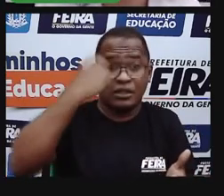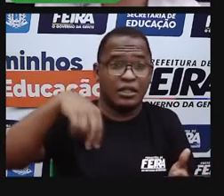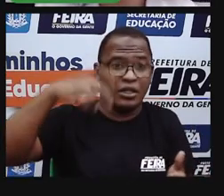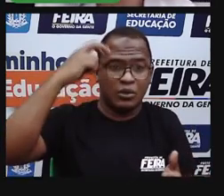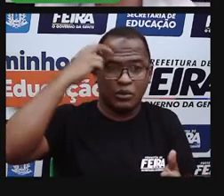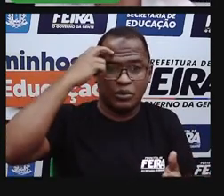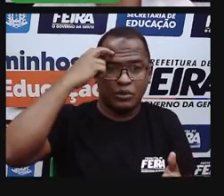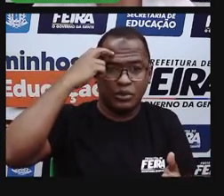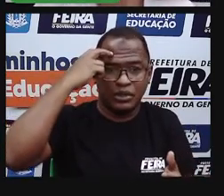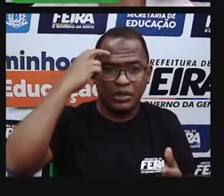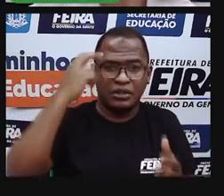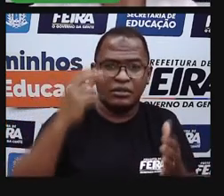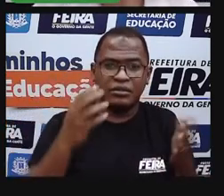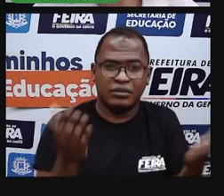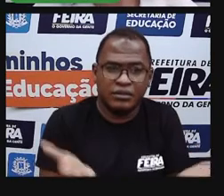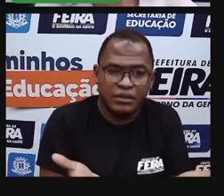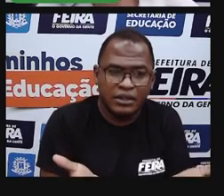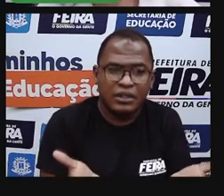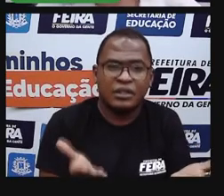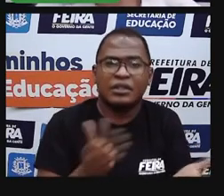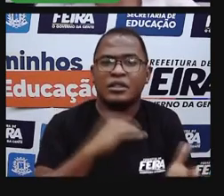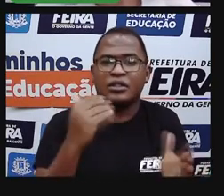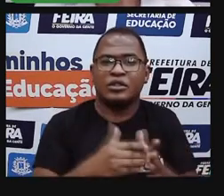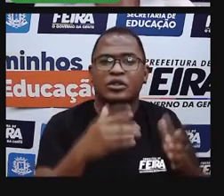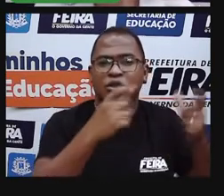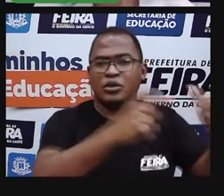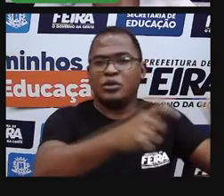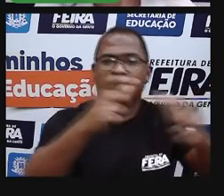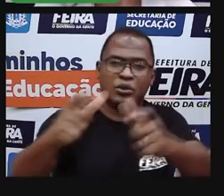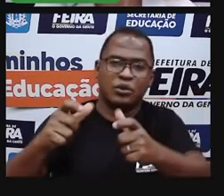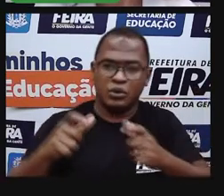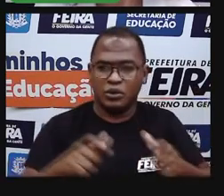da cidade, a gente chama de bairros, né,